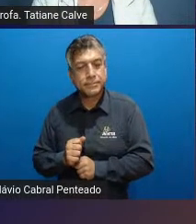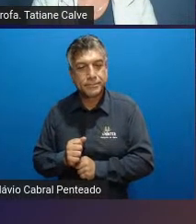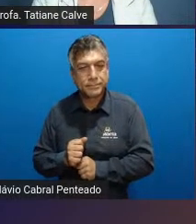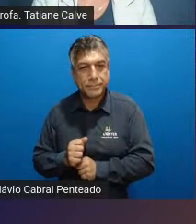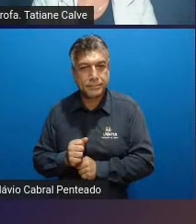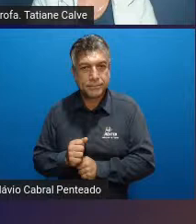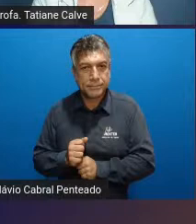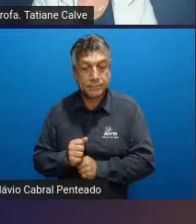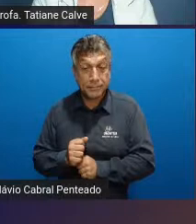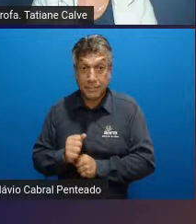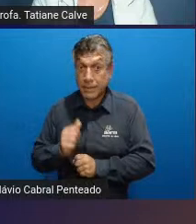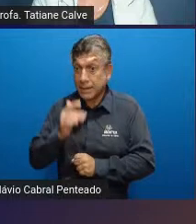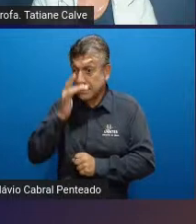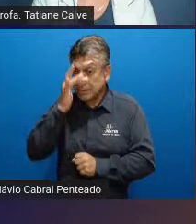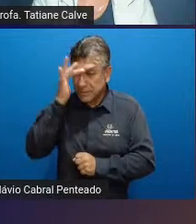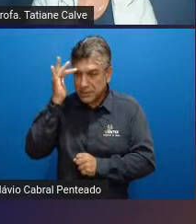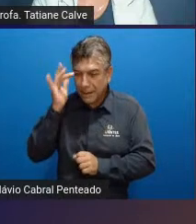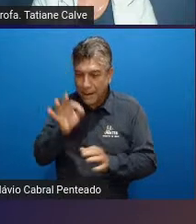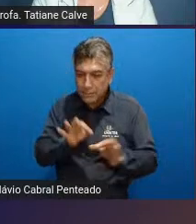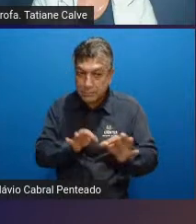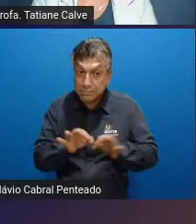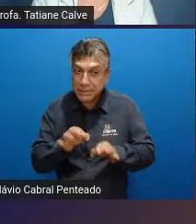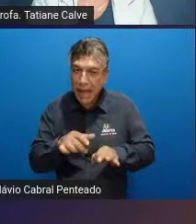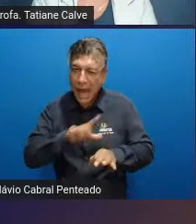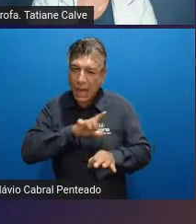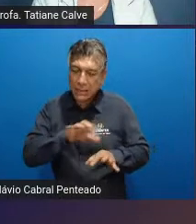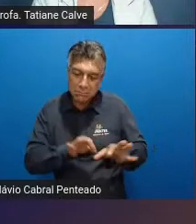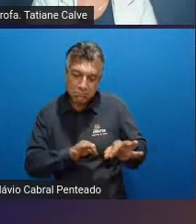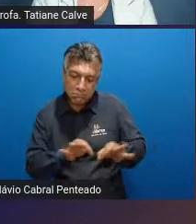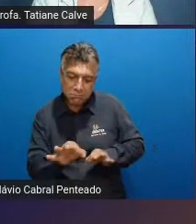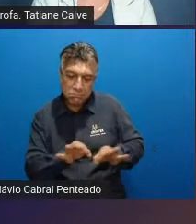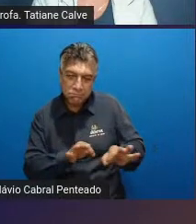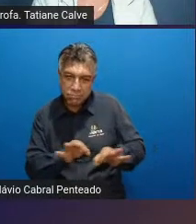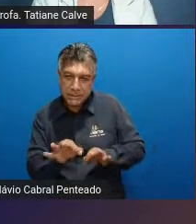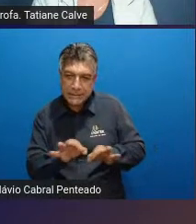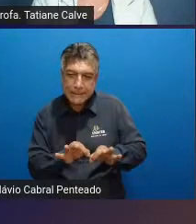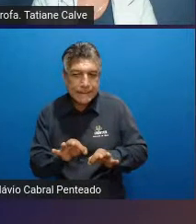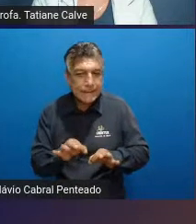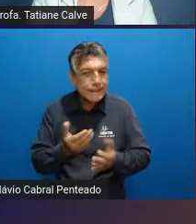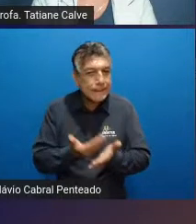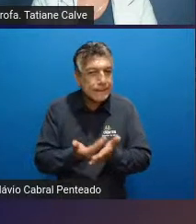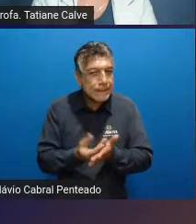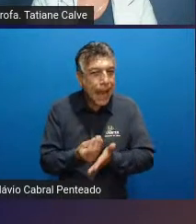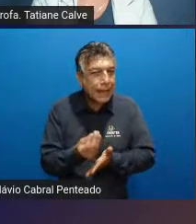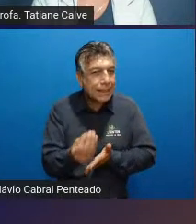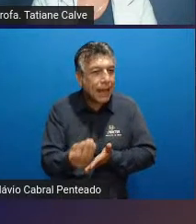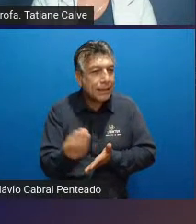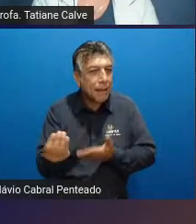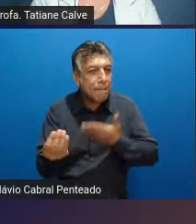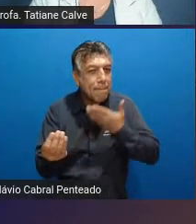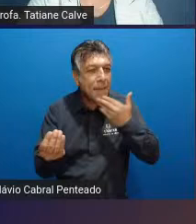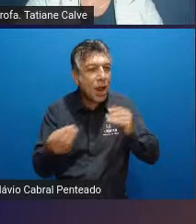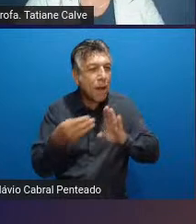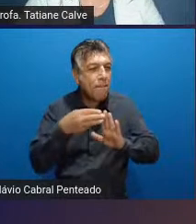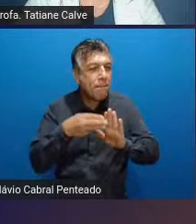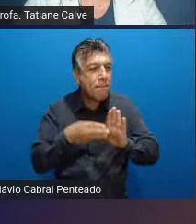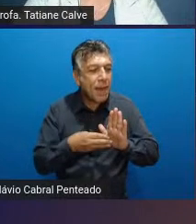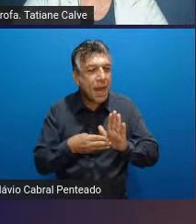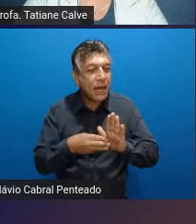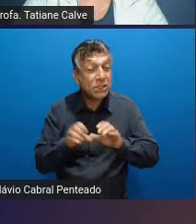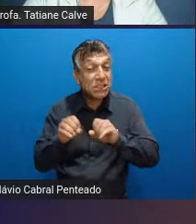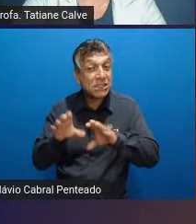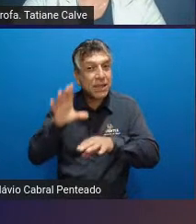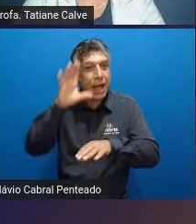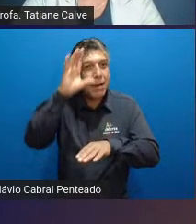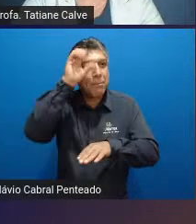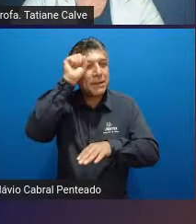a pessoa que está planejando esta aula a pessoa que está buscando oferecer o melhor método de ensino aprendizagem para os seus